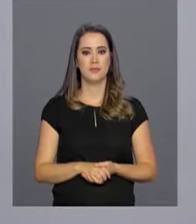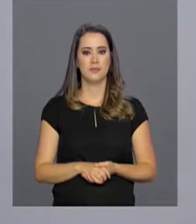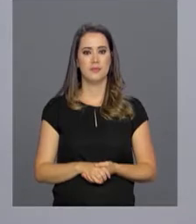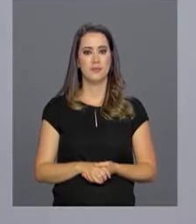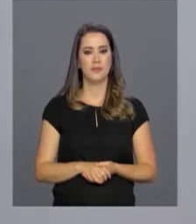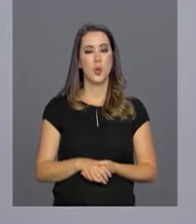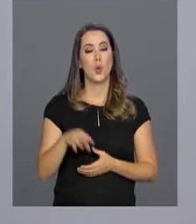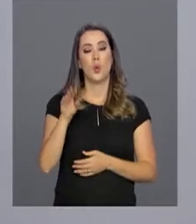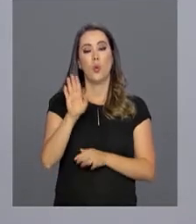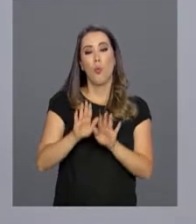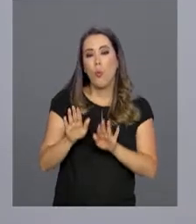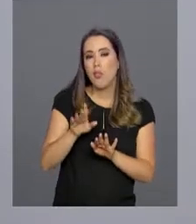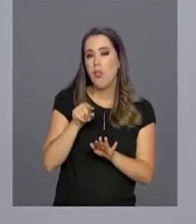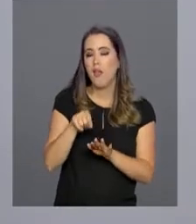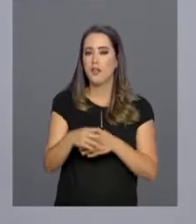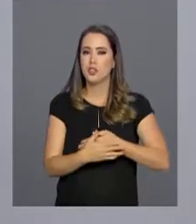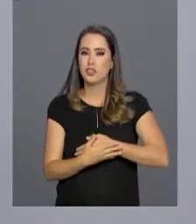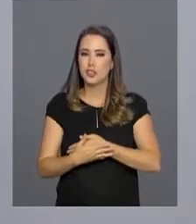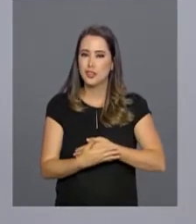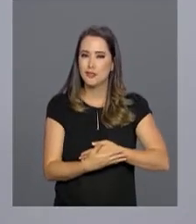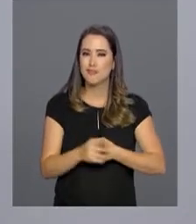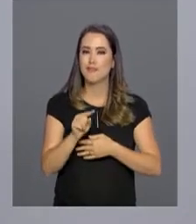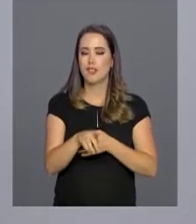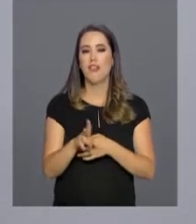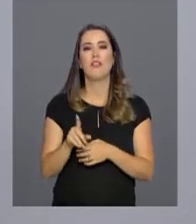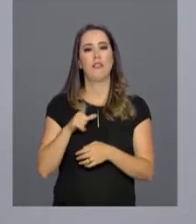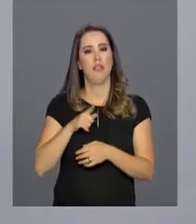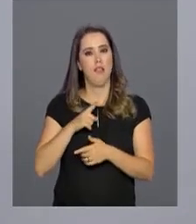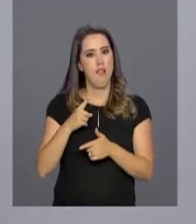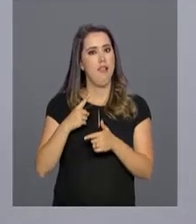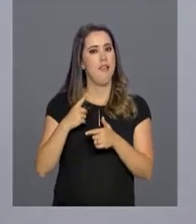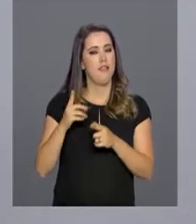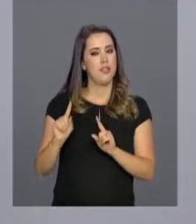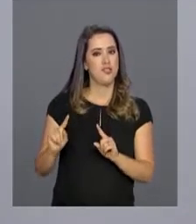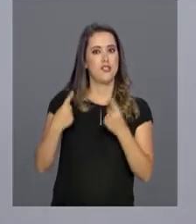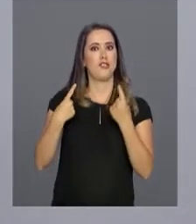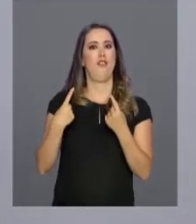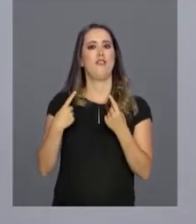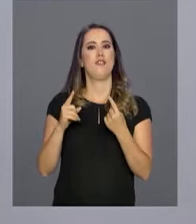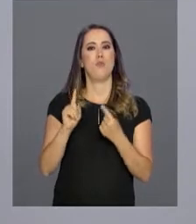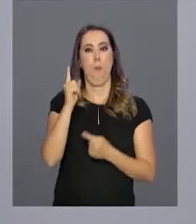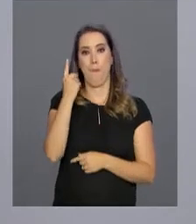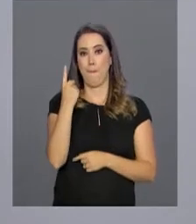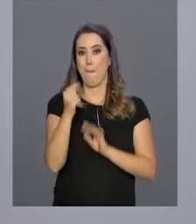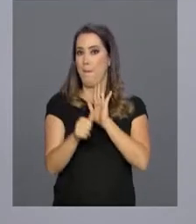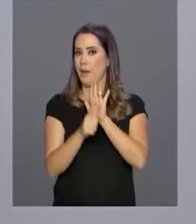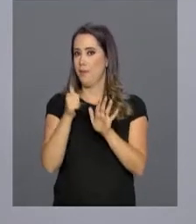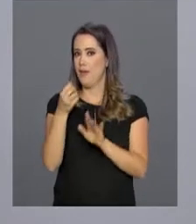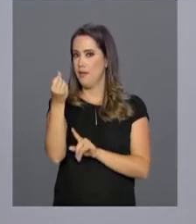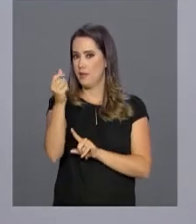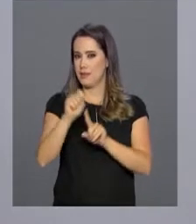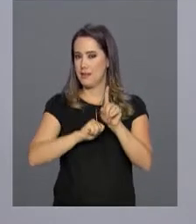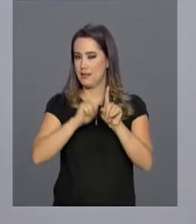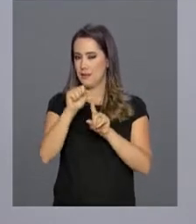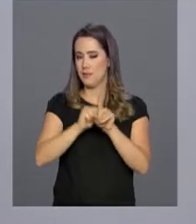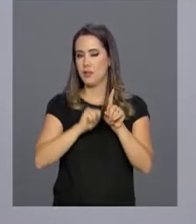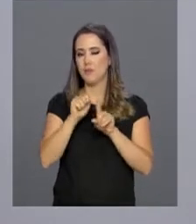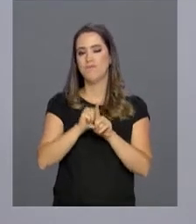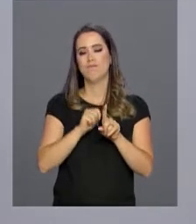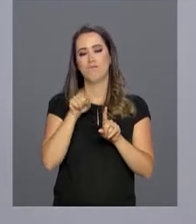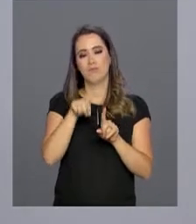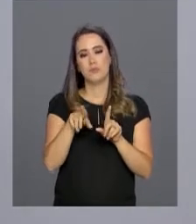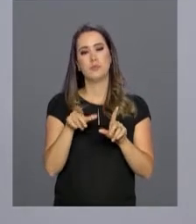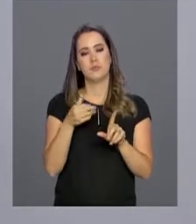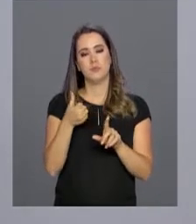Cuidar de crianças é uma atividade cheia de desafios. Um dele vem aos seis meses de idade, quando a amamentação exclusiva,